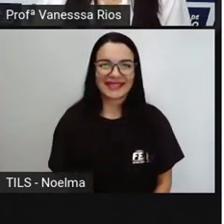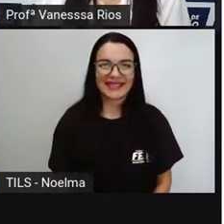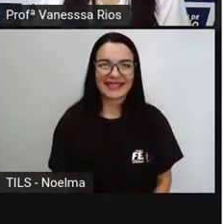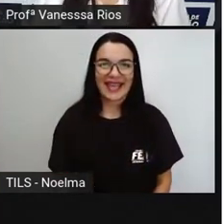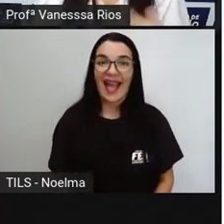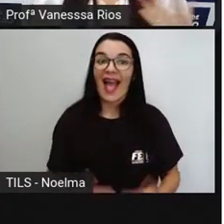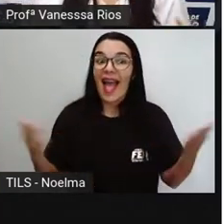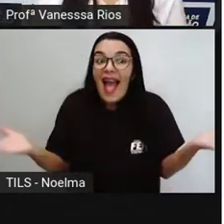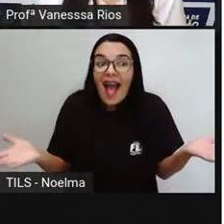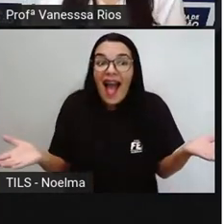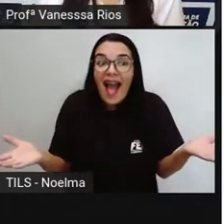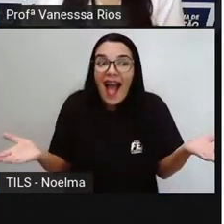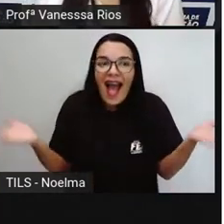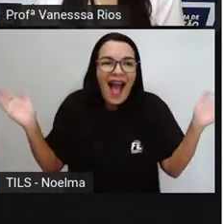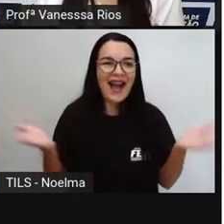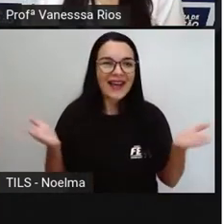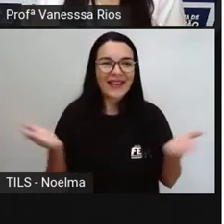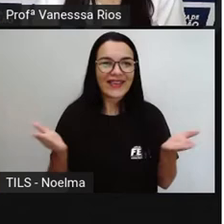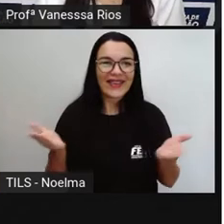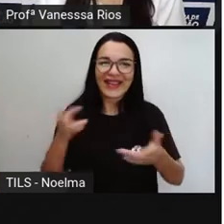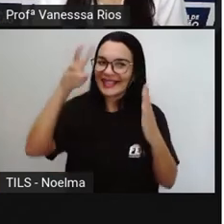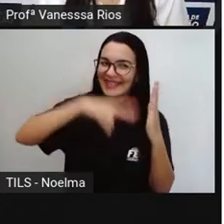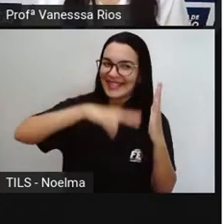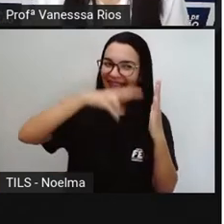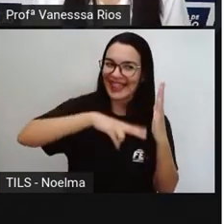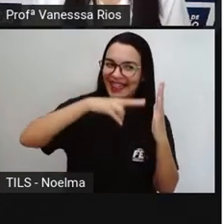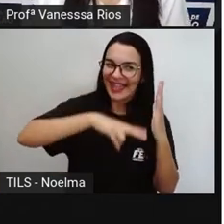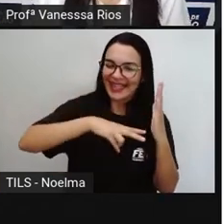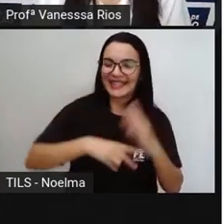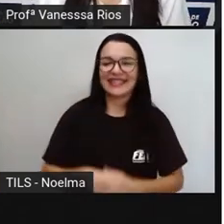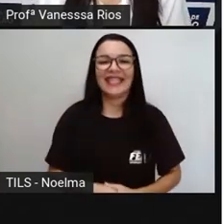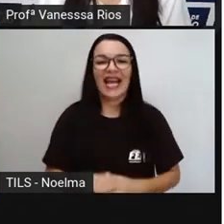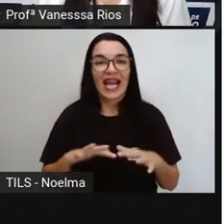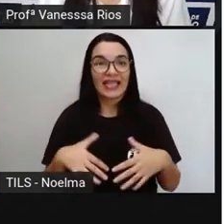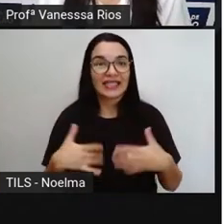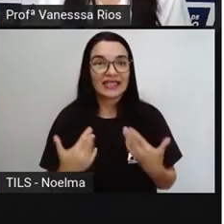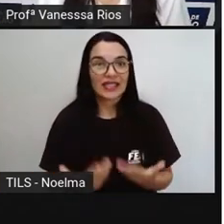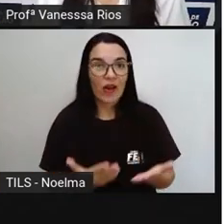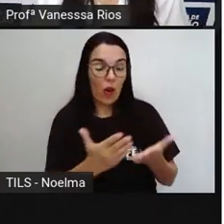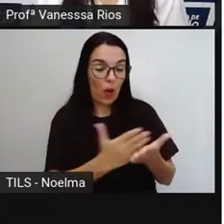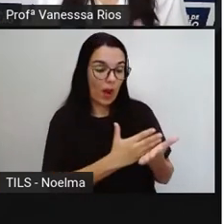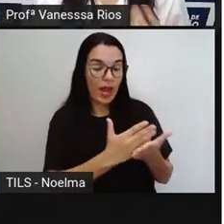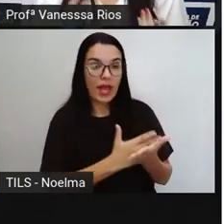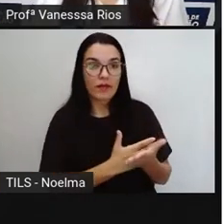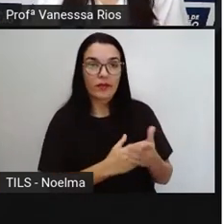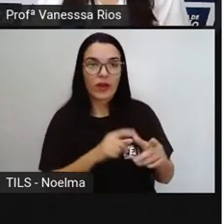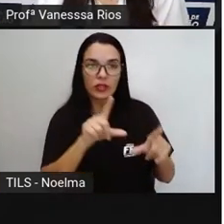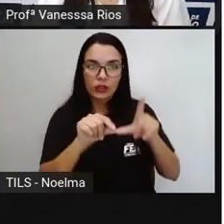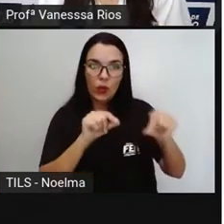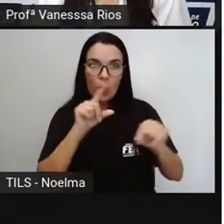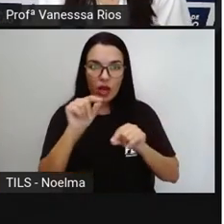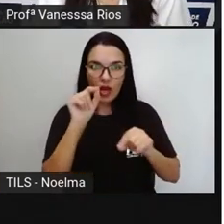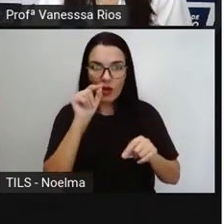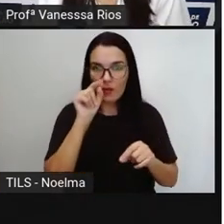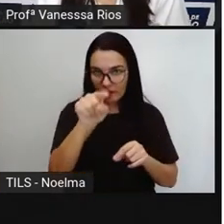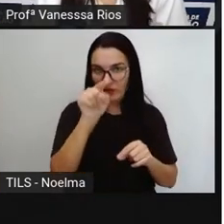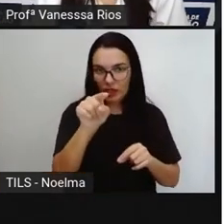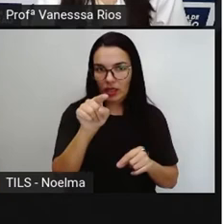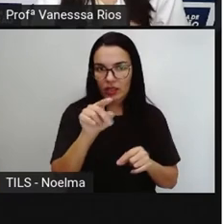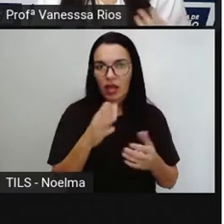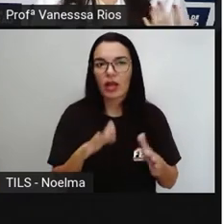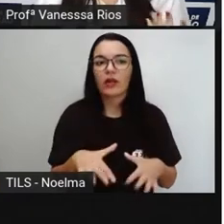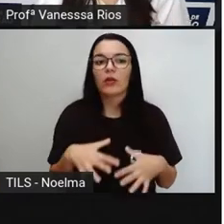E aí, a nossa hora de ler. E aí, o livro que a Pró escolheu para ler, né? Para vocês.